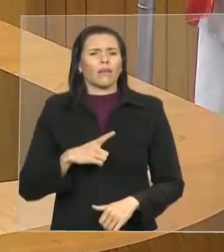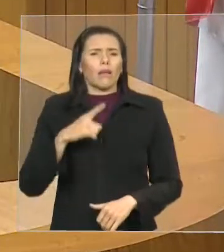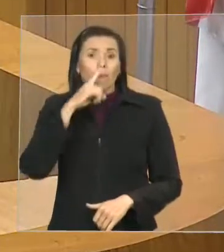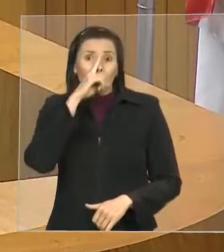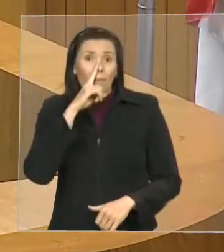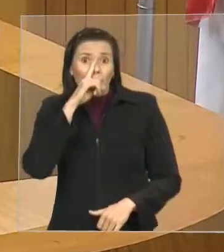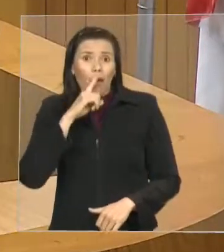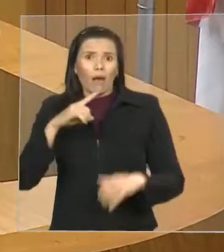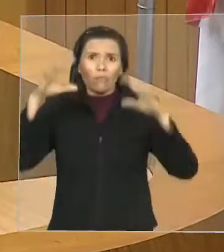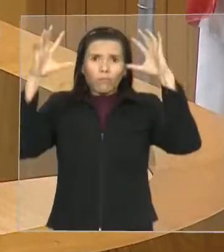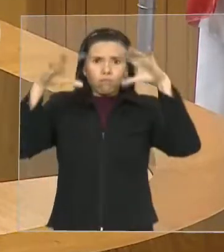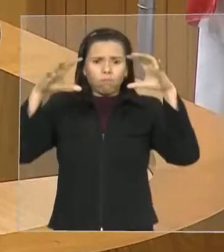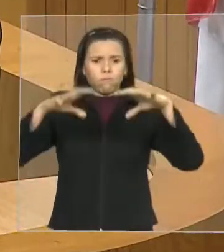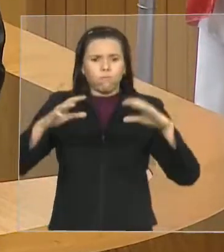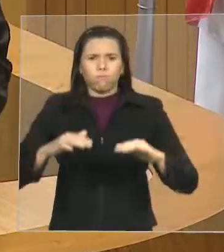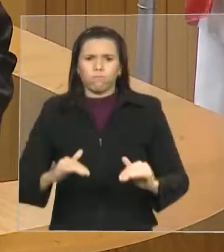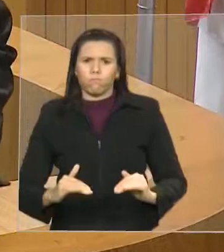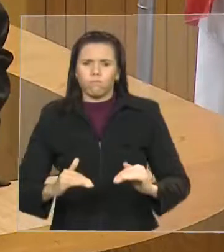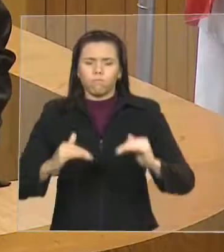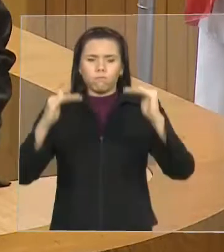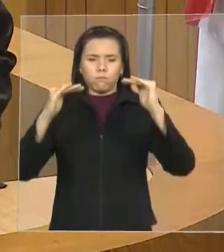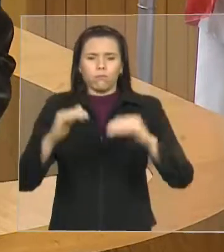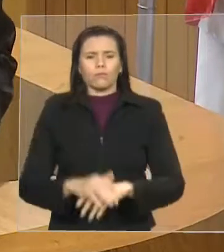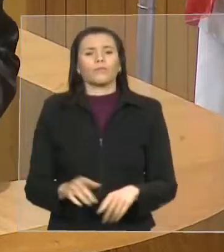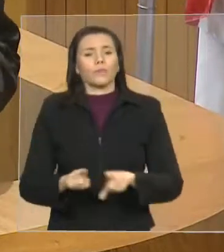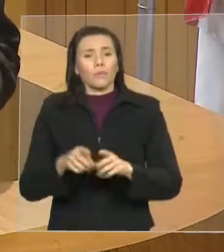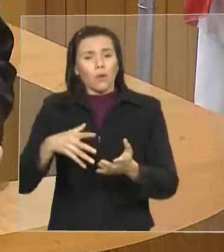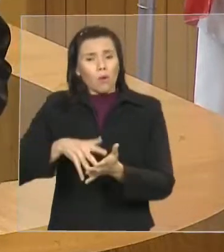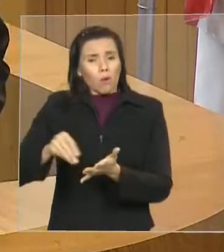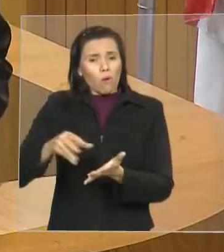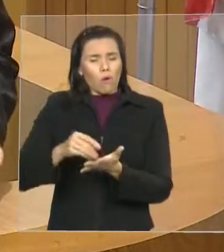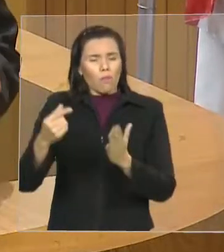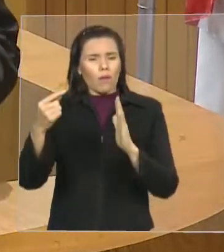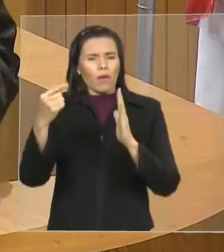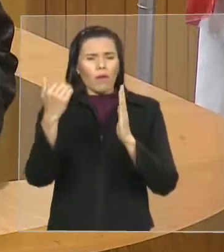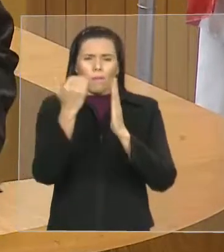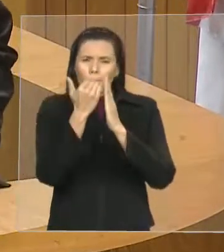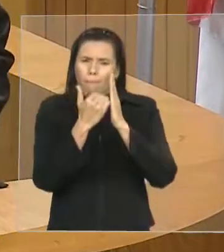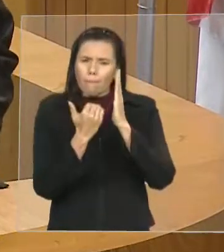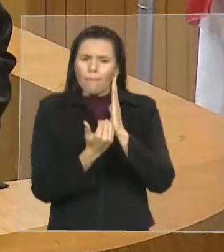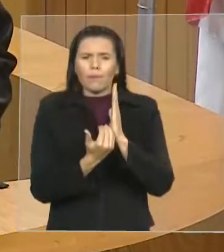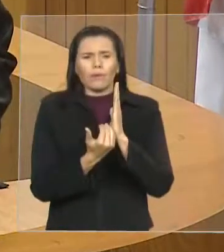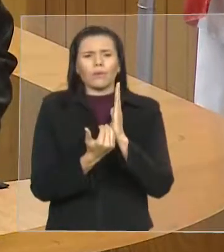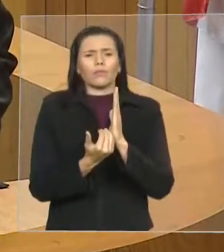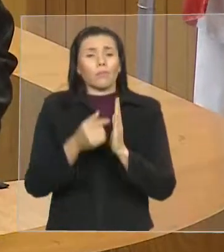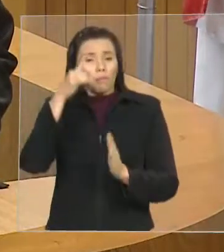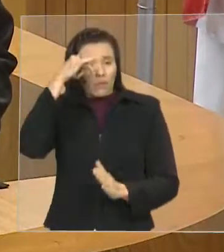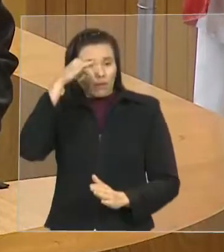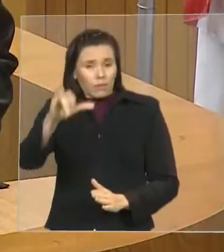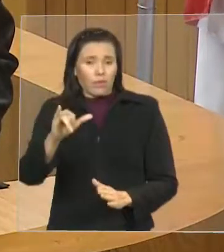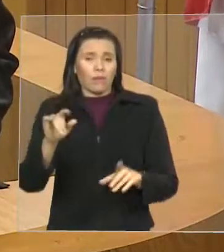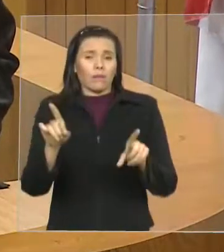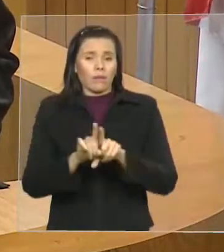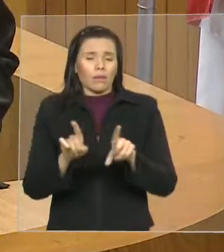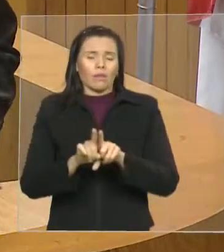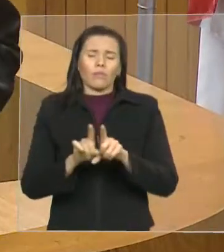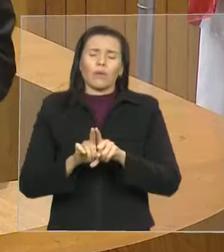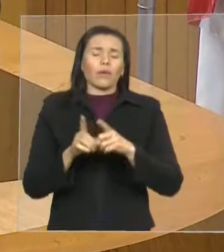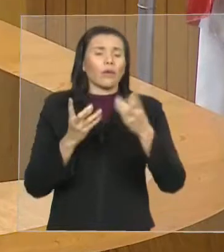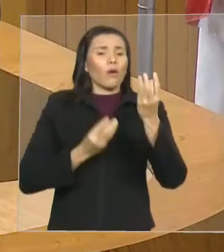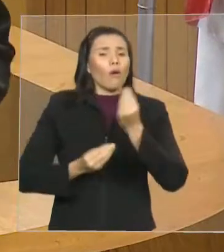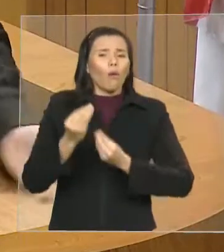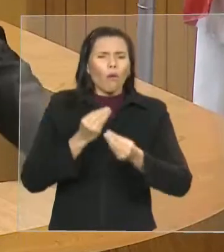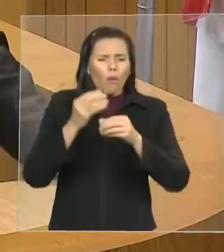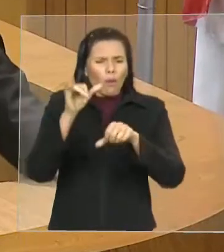casa cópias dos planos preventivos e de contingência para redução de vulnerabilidade das comunidades de risco.